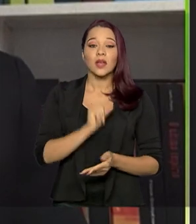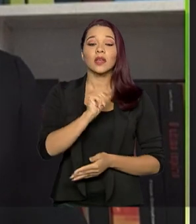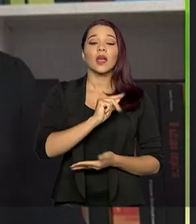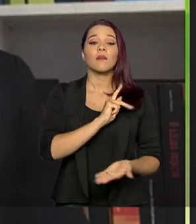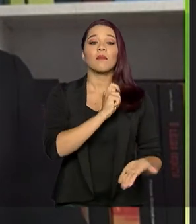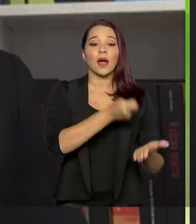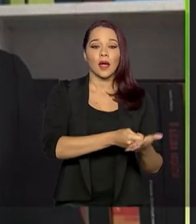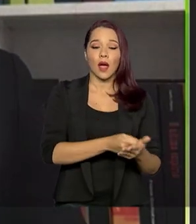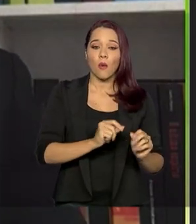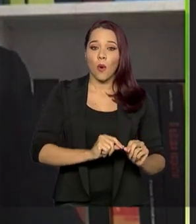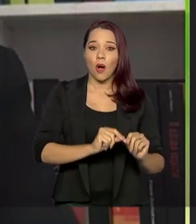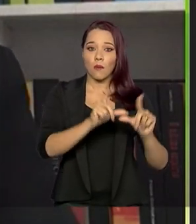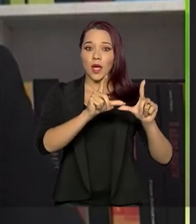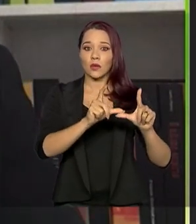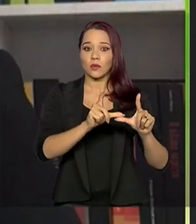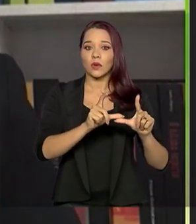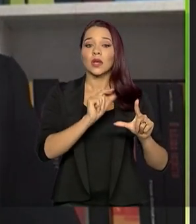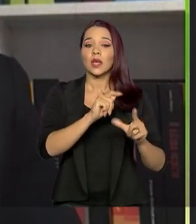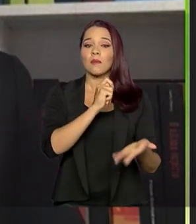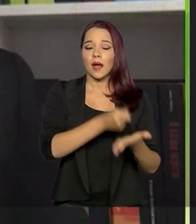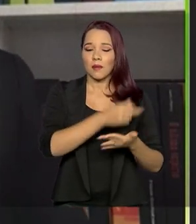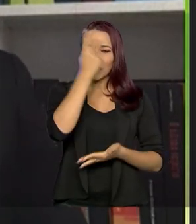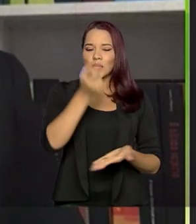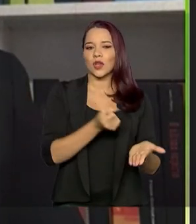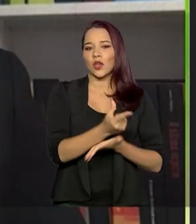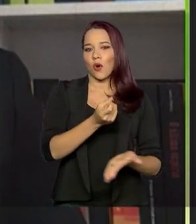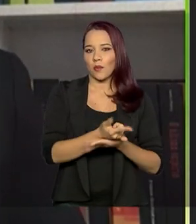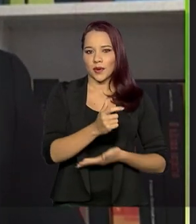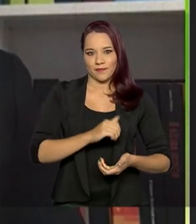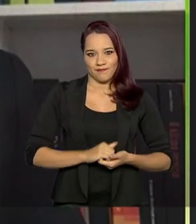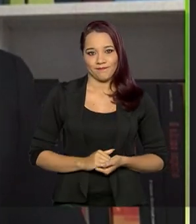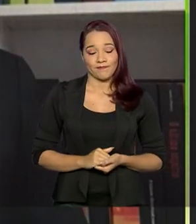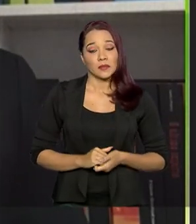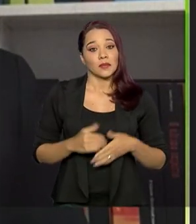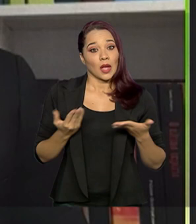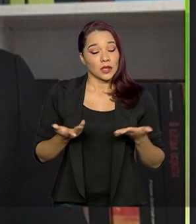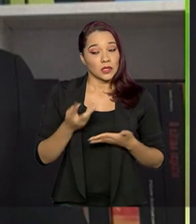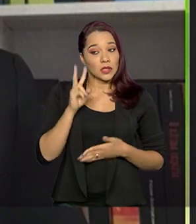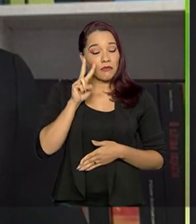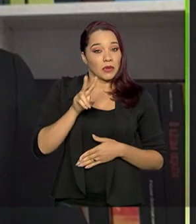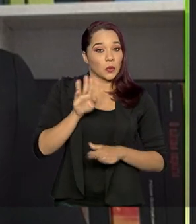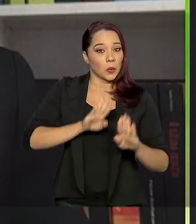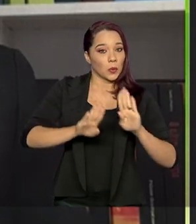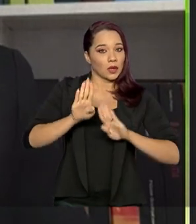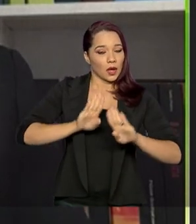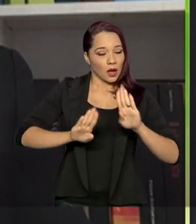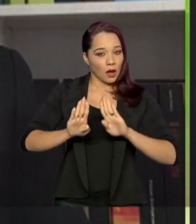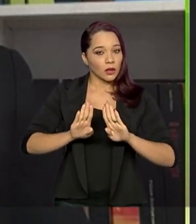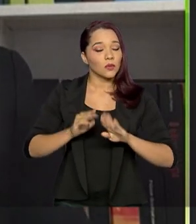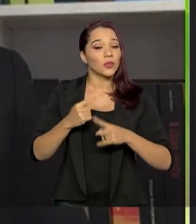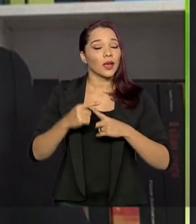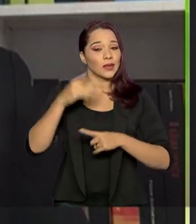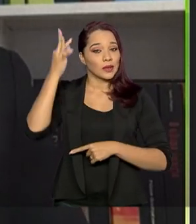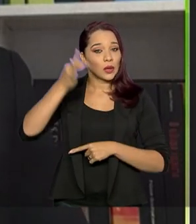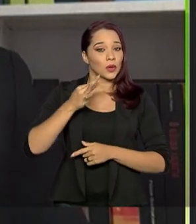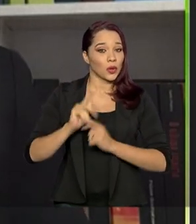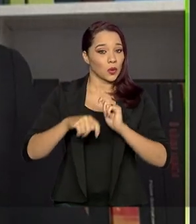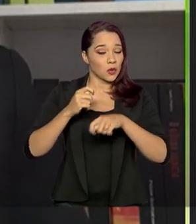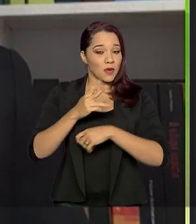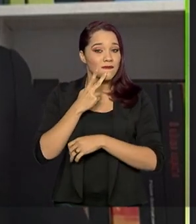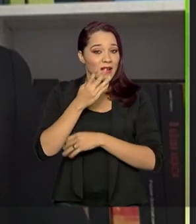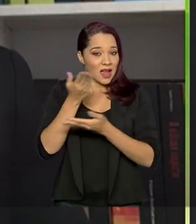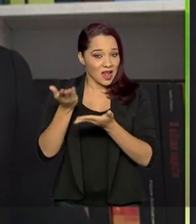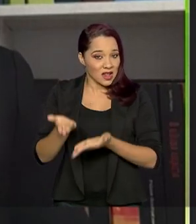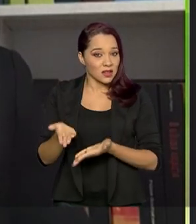esse aumento de carga tributária, consumidor. A gente está vendo com bastante cautela nesse sentido, porque a teoria econômica diz isso.